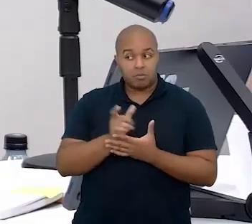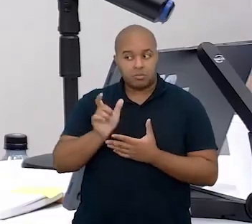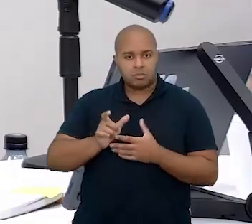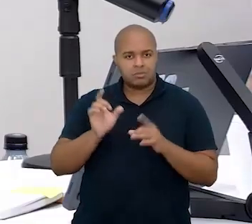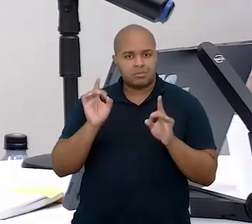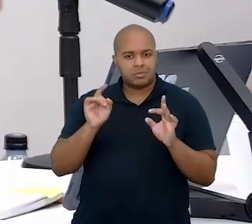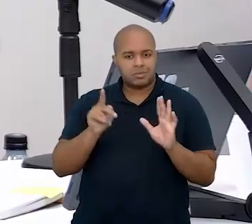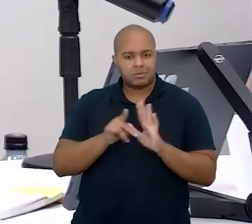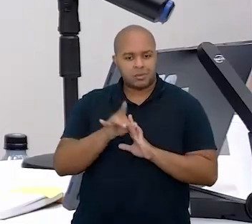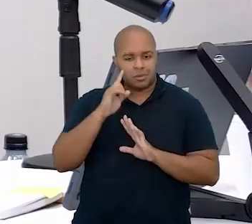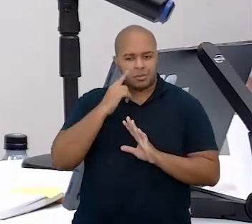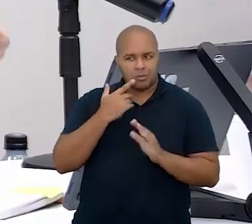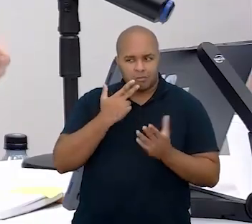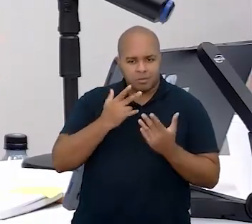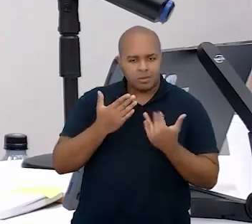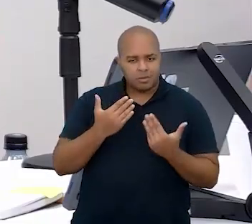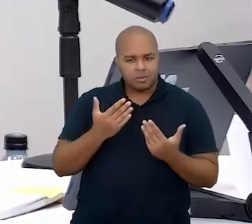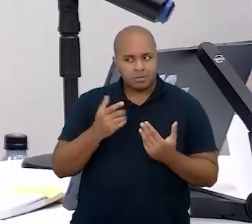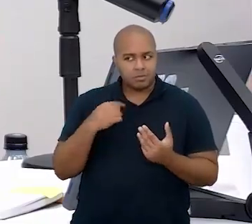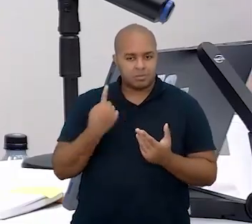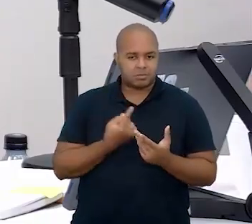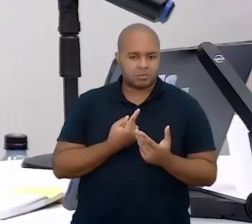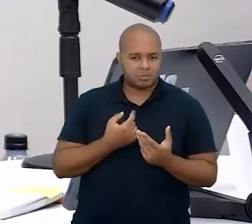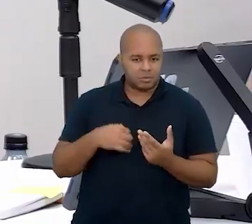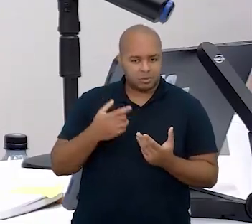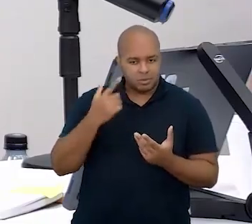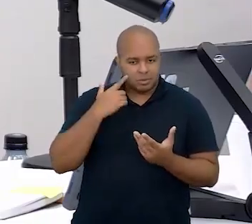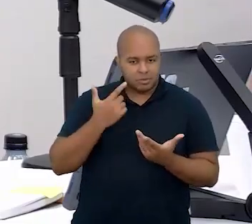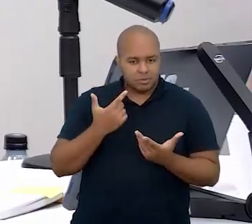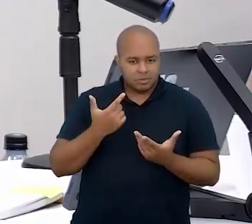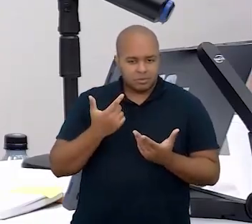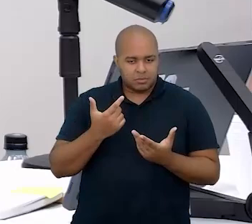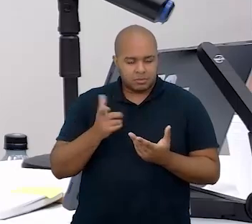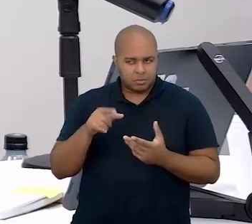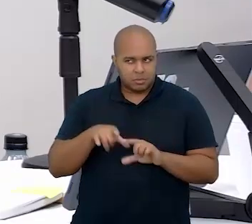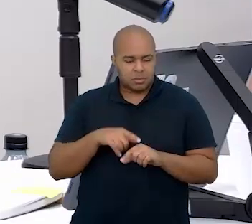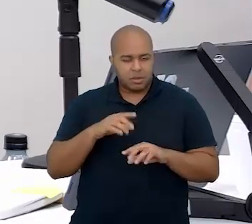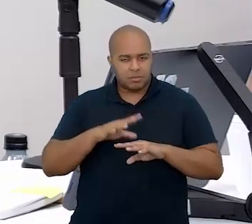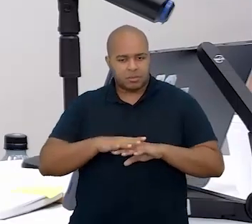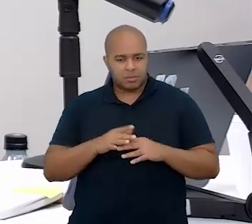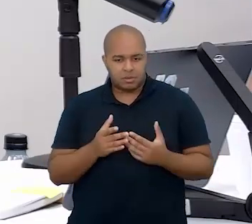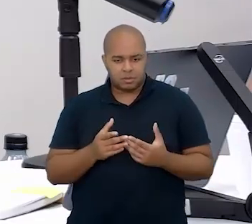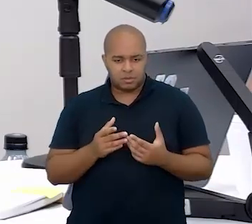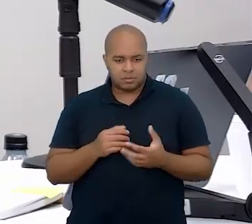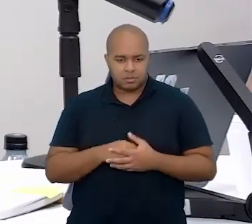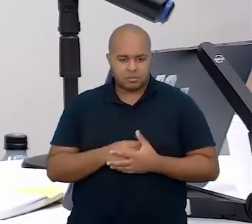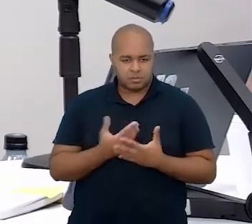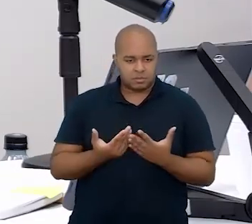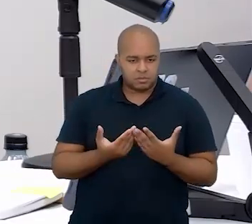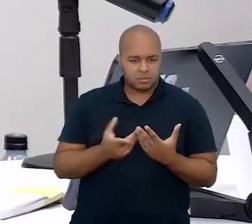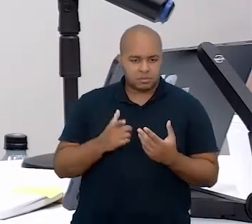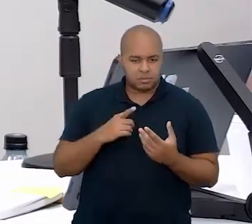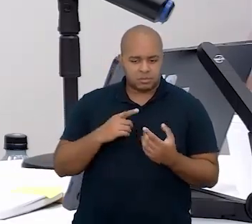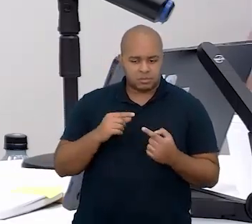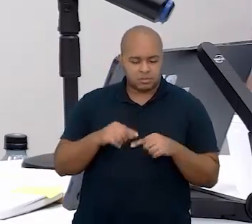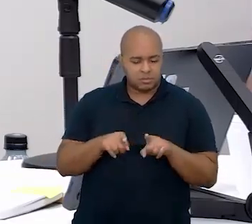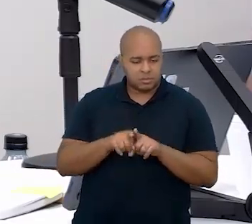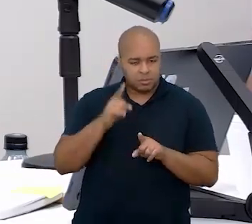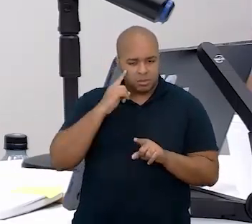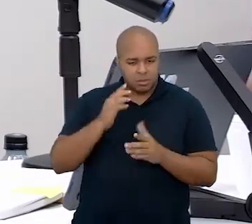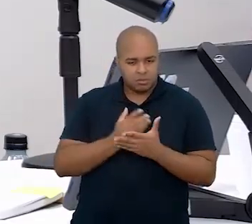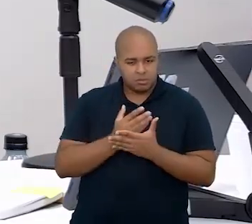especial para falar conosco, né? Em relação a uma temática, a uma...